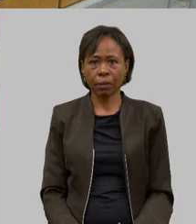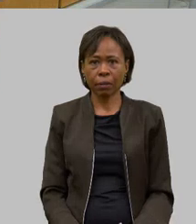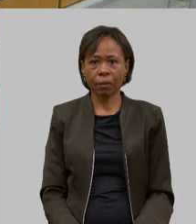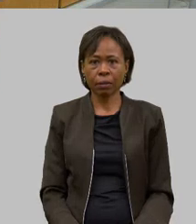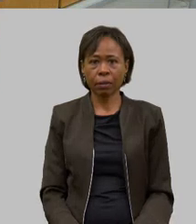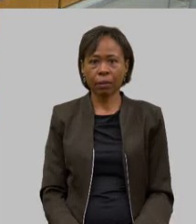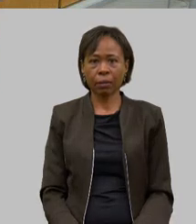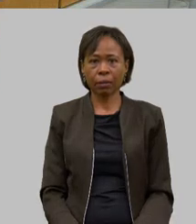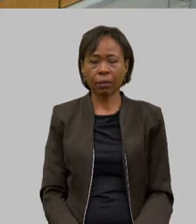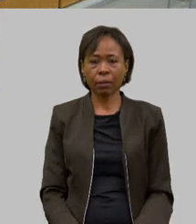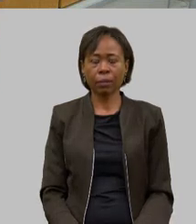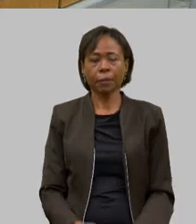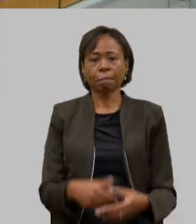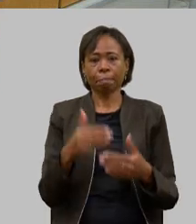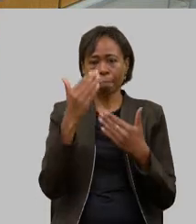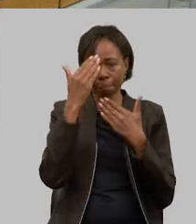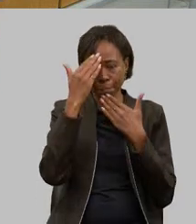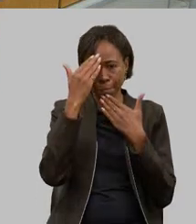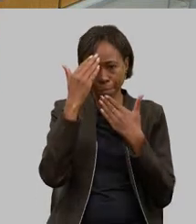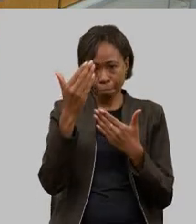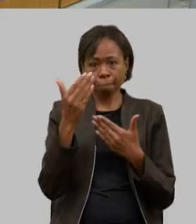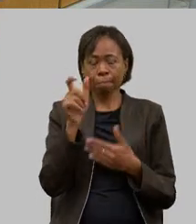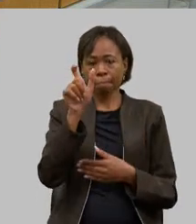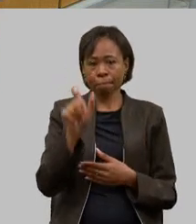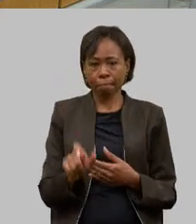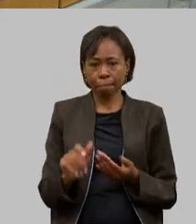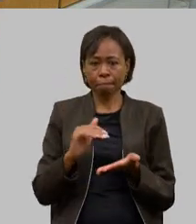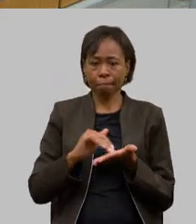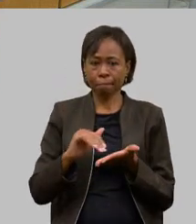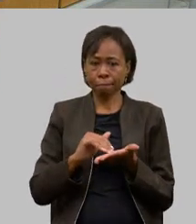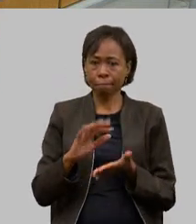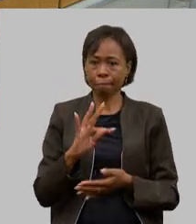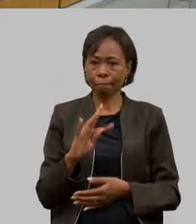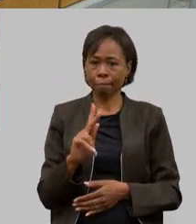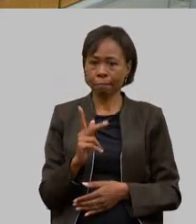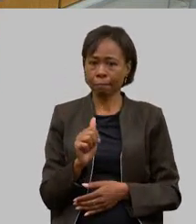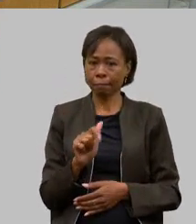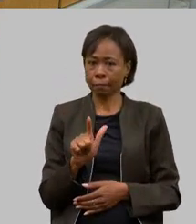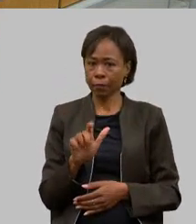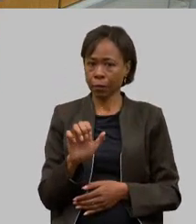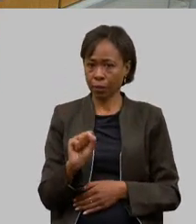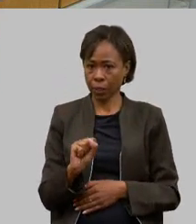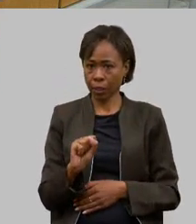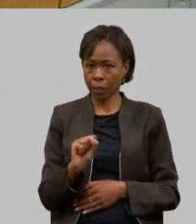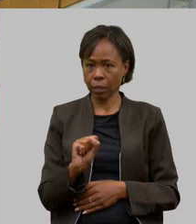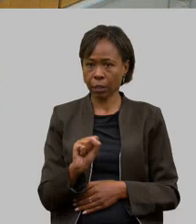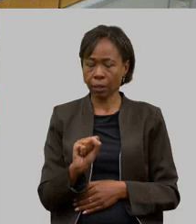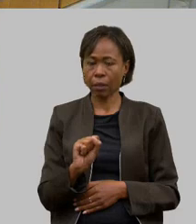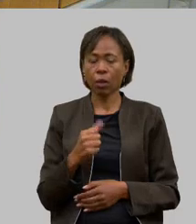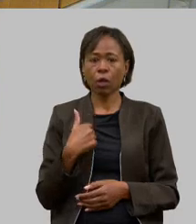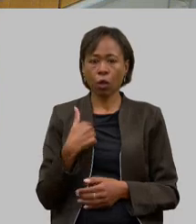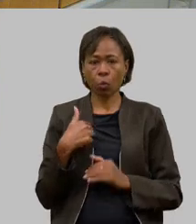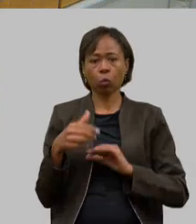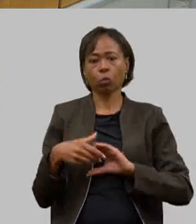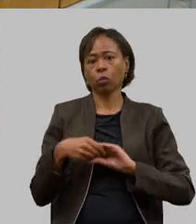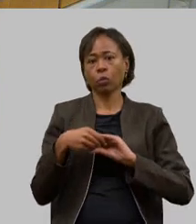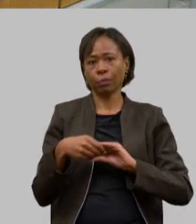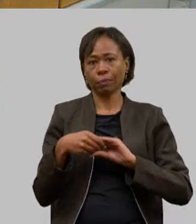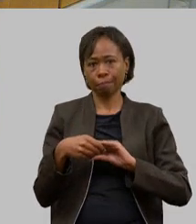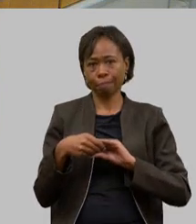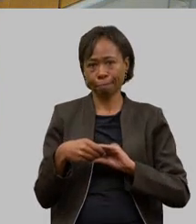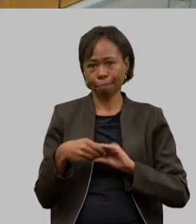muito obrigado secretário Thales eu cumprimento aí pela